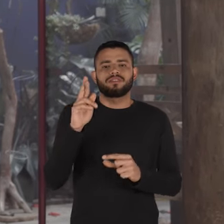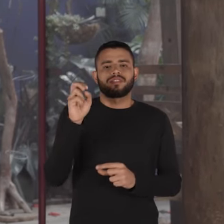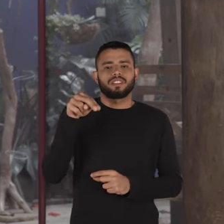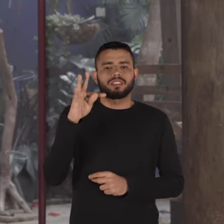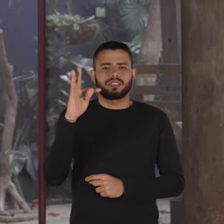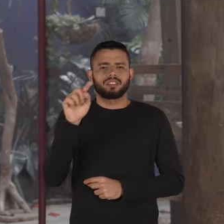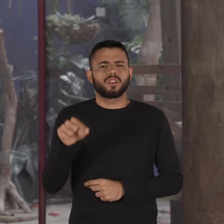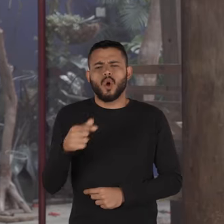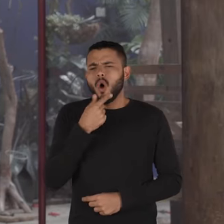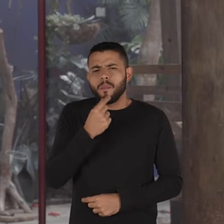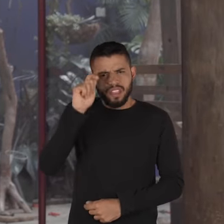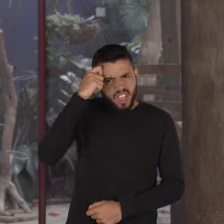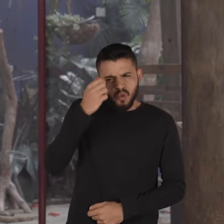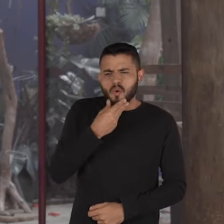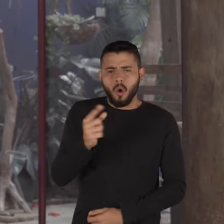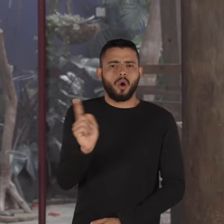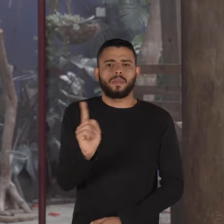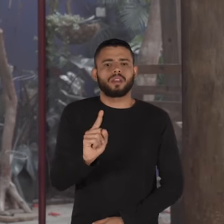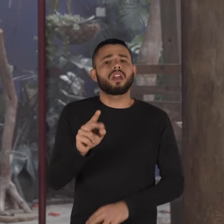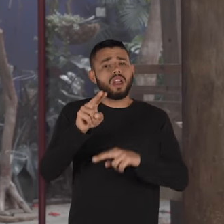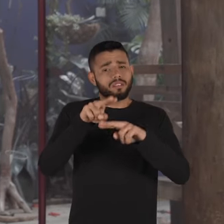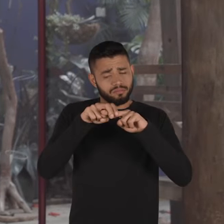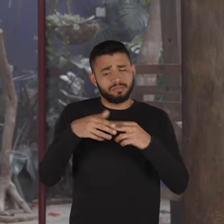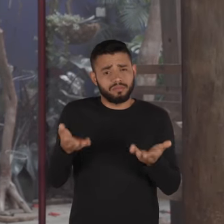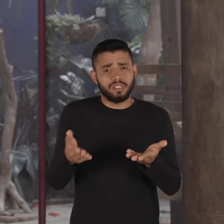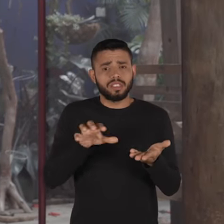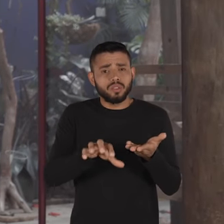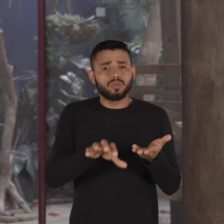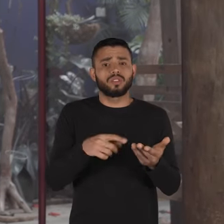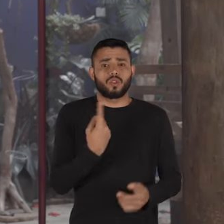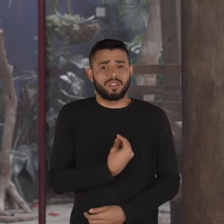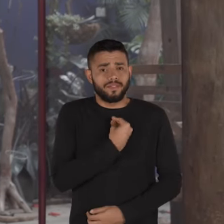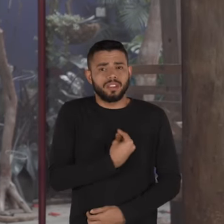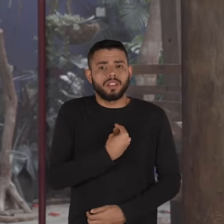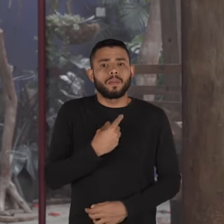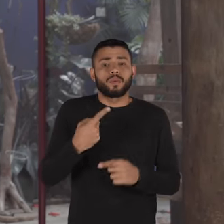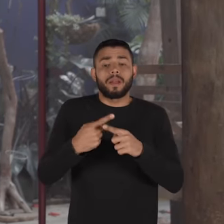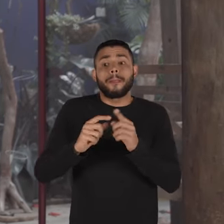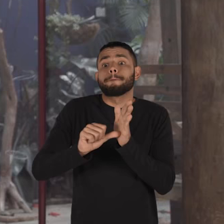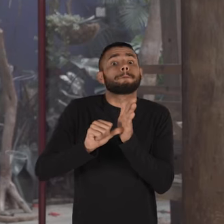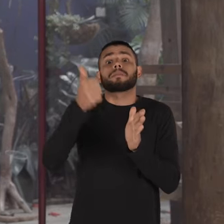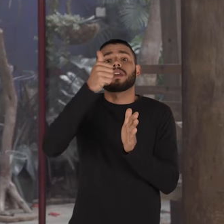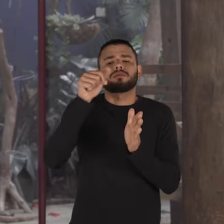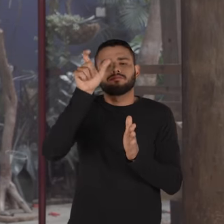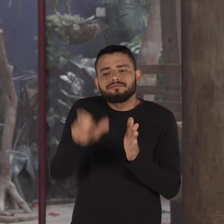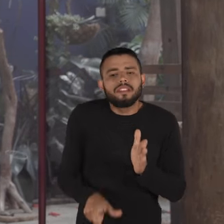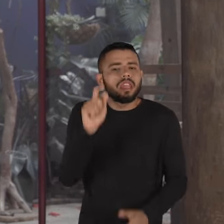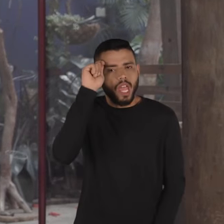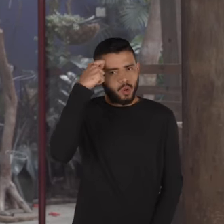Frantz Fanon, o homem negro não é o homem, diz muito sobre a nossa condição. É uma condição de que, antes de tudo, você é um negro.